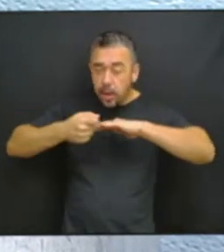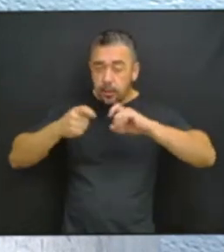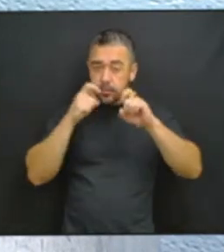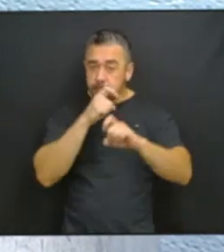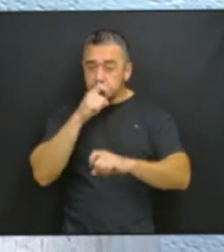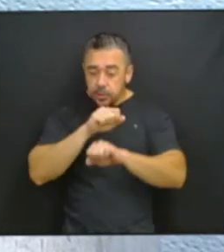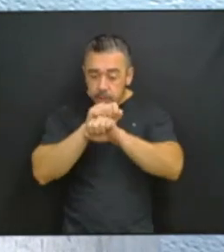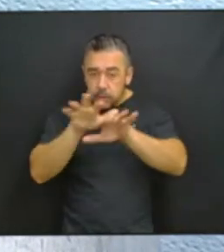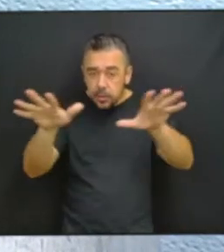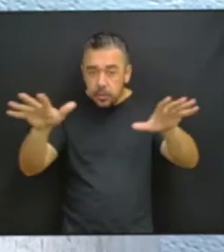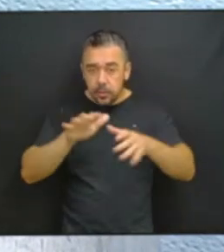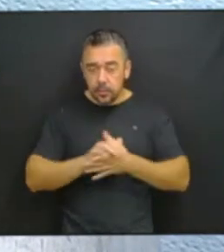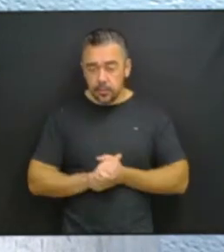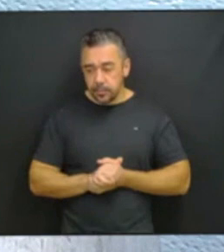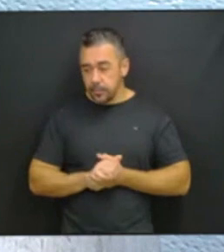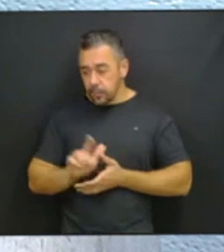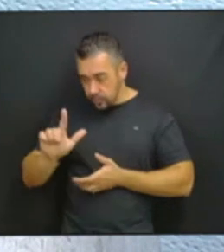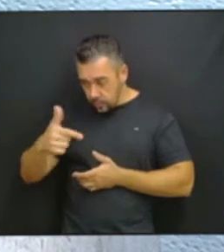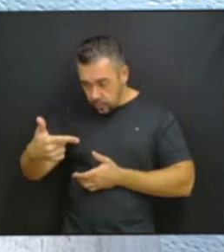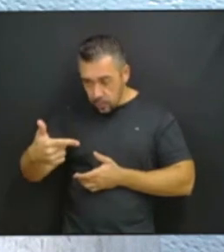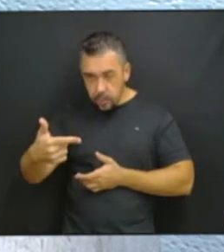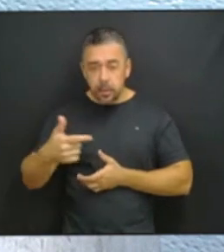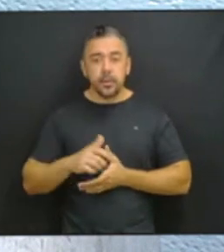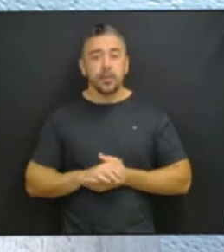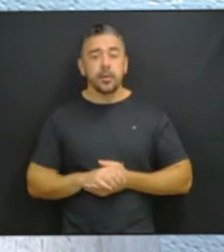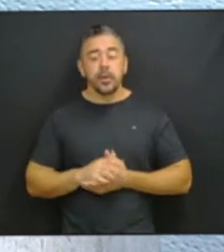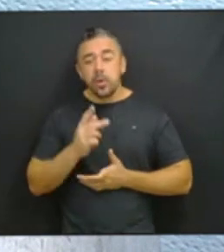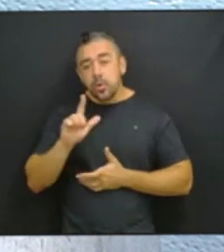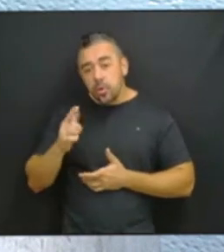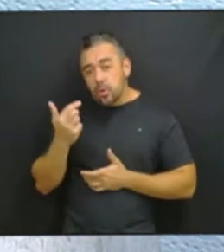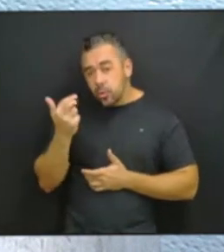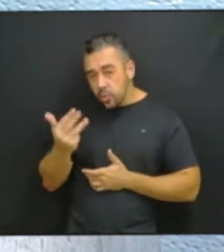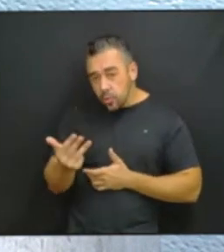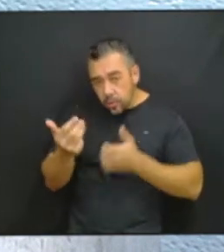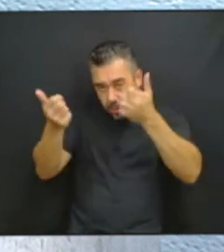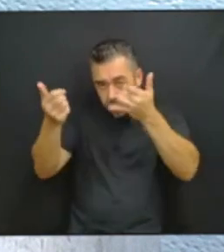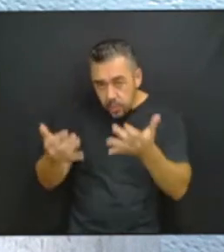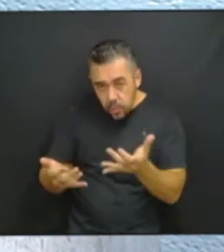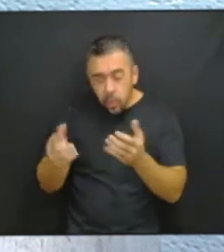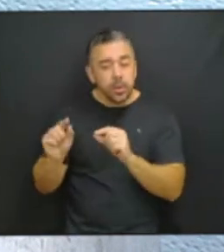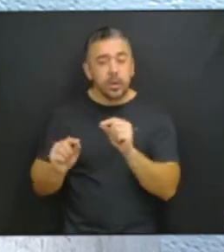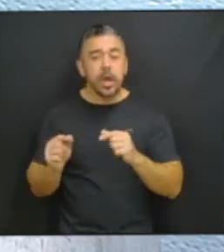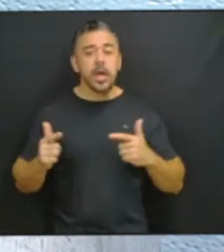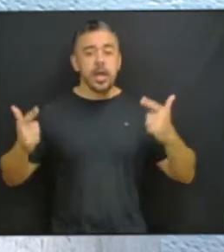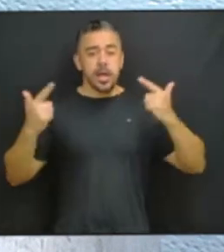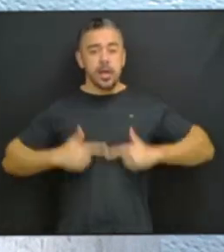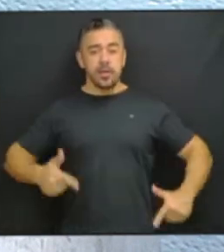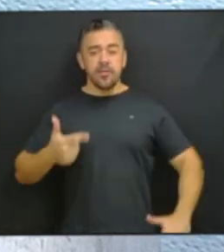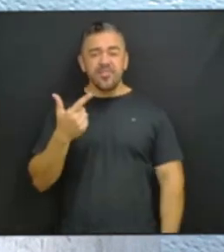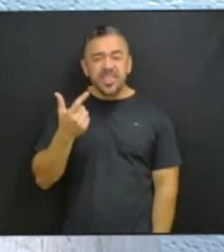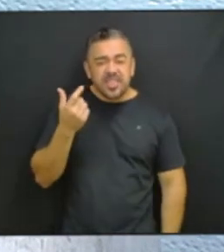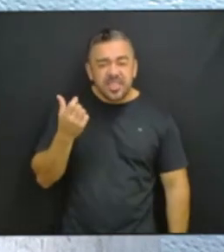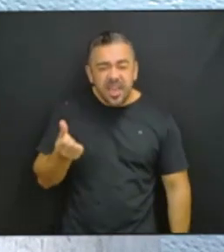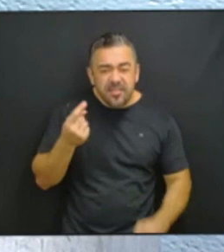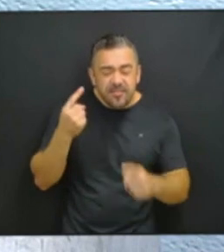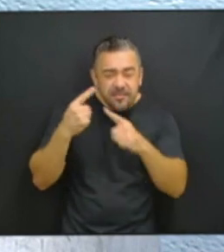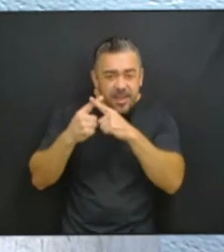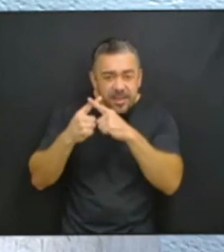Deputado Guerra. Lula disse, durante a campanha, que foi absolvido 26 vezes.